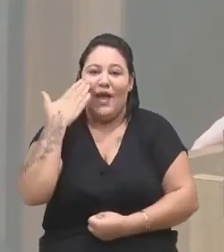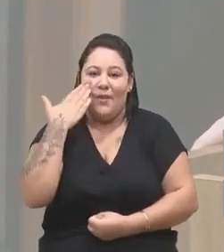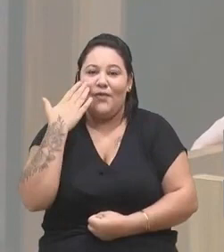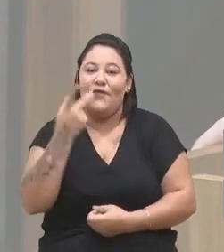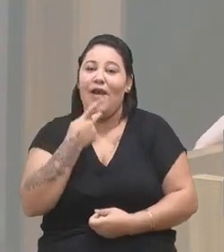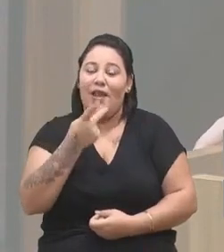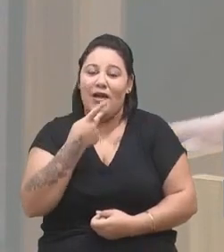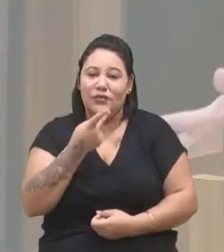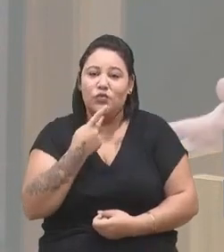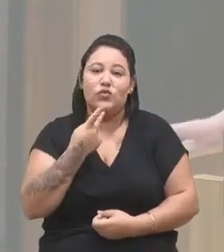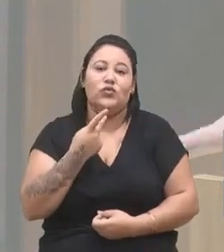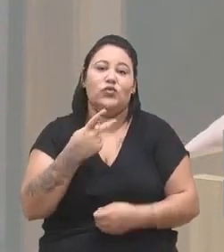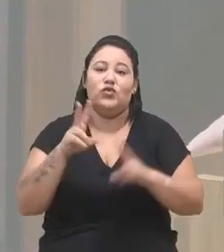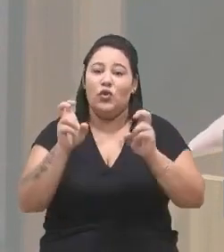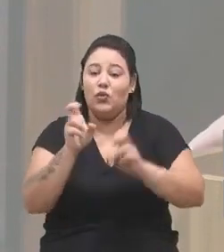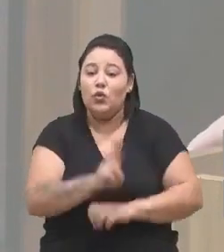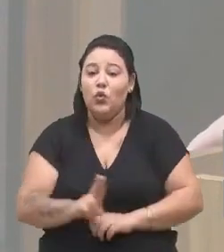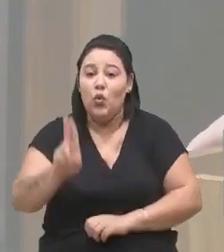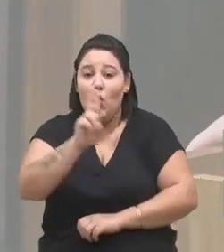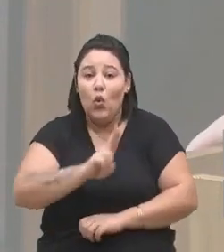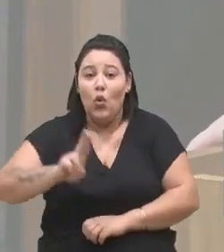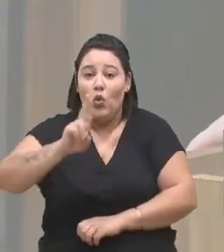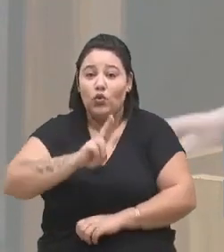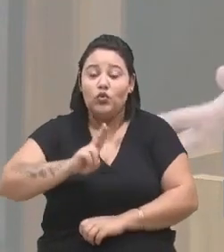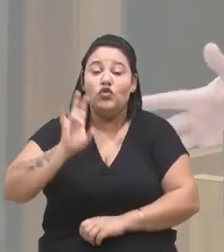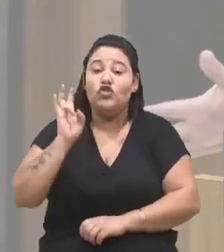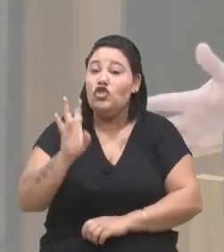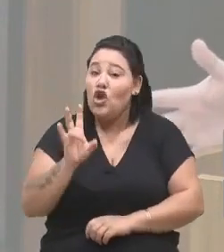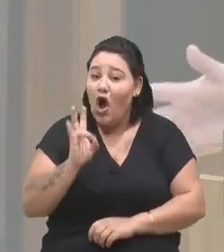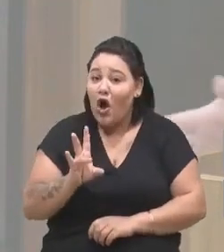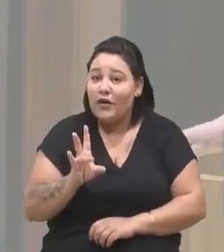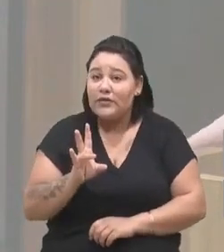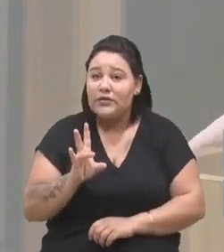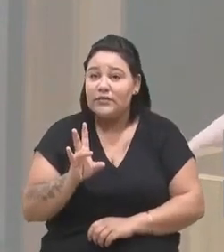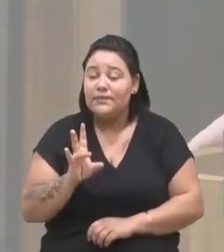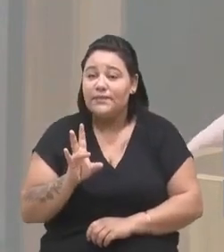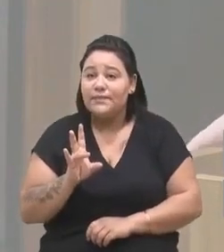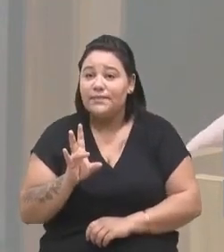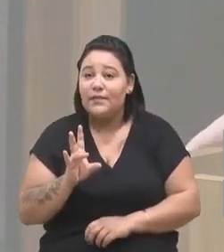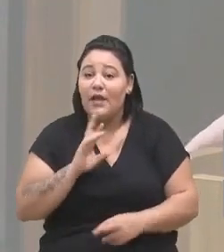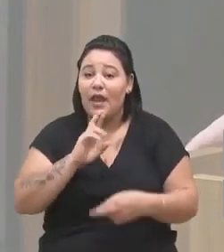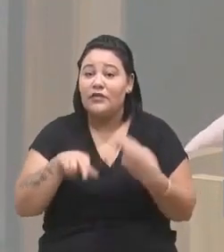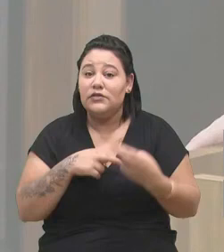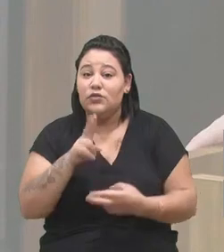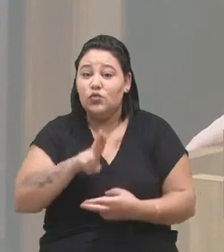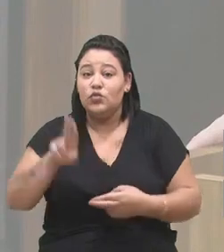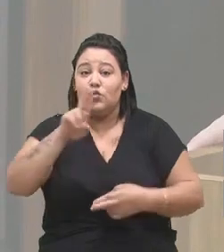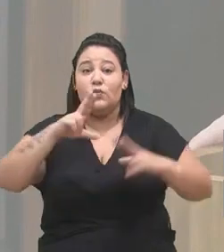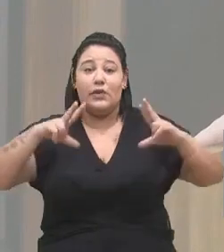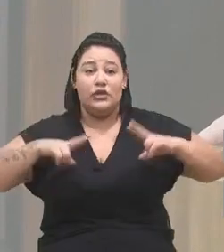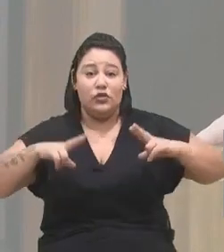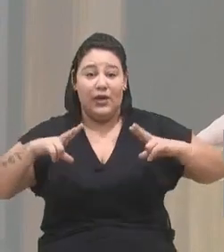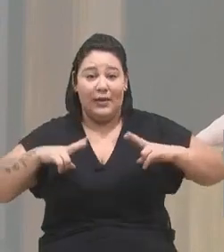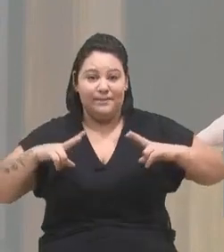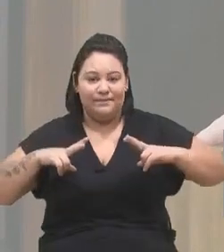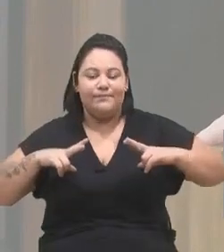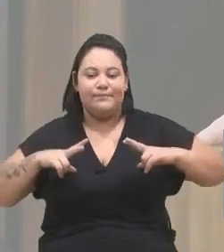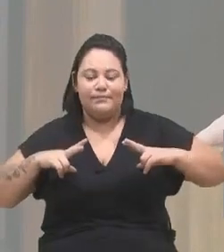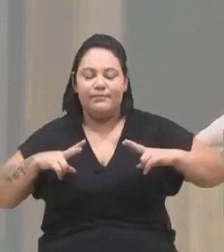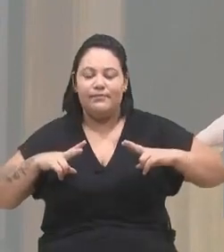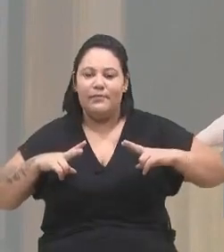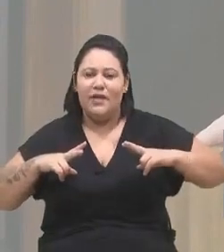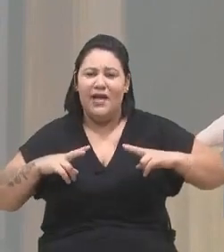referente ao porte, ao transporte, à posse, o uso de drogas na questão do uso pessoal. E essa pequena